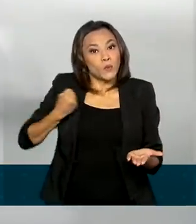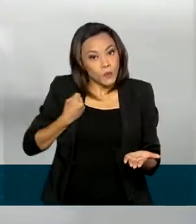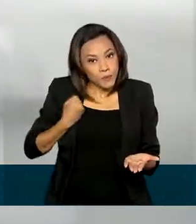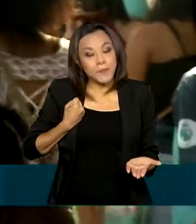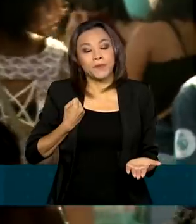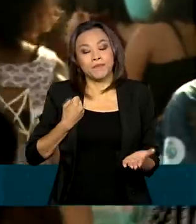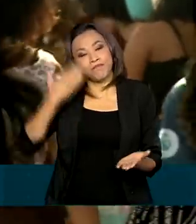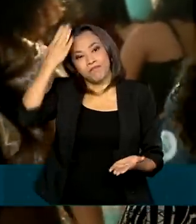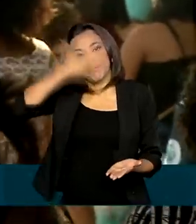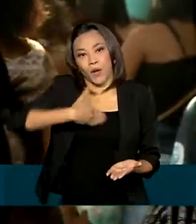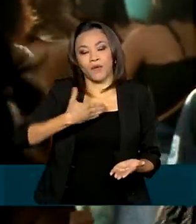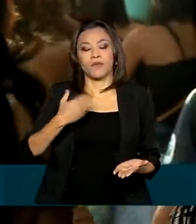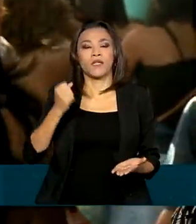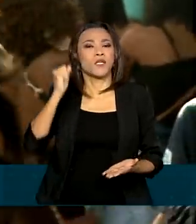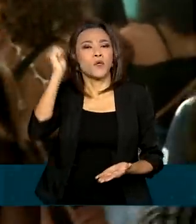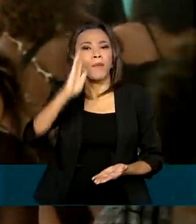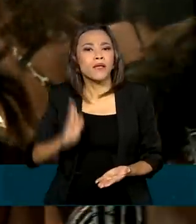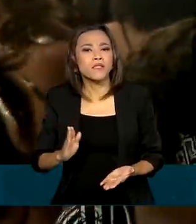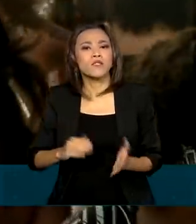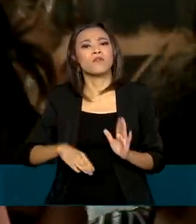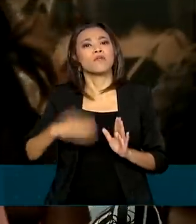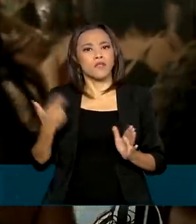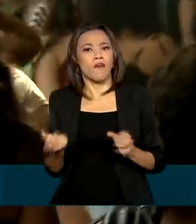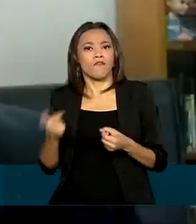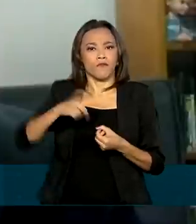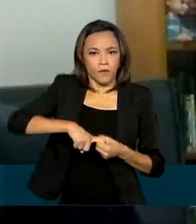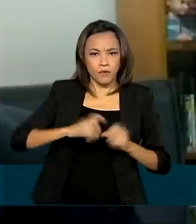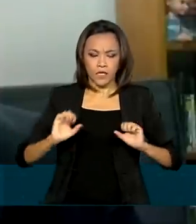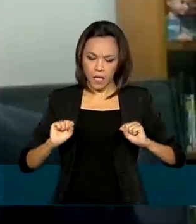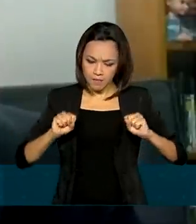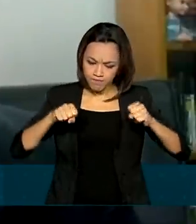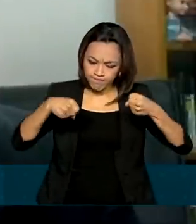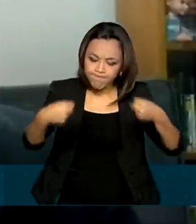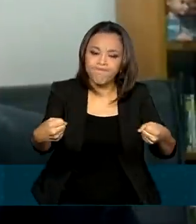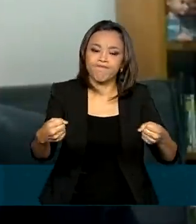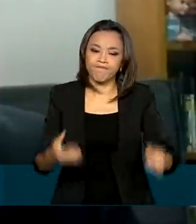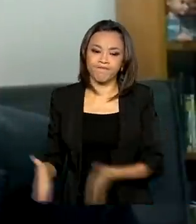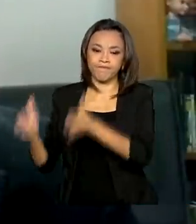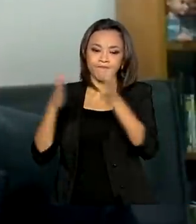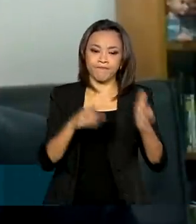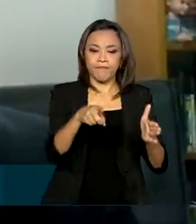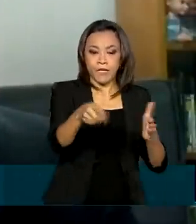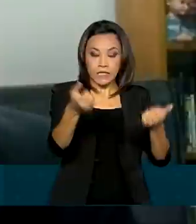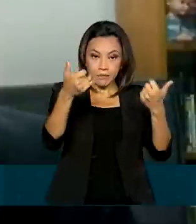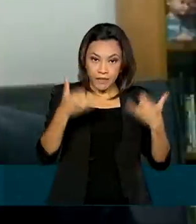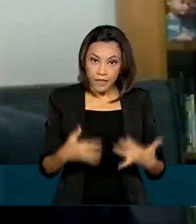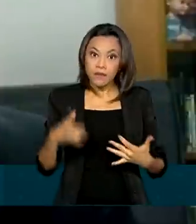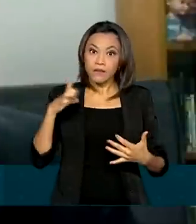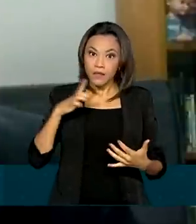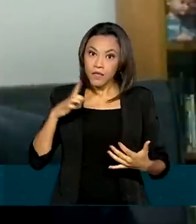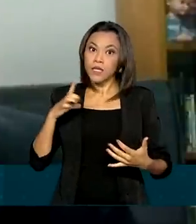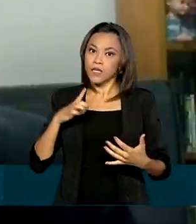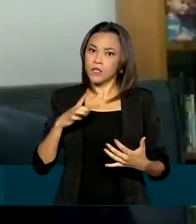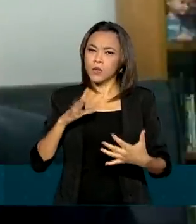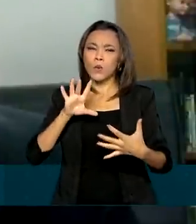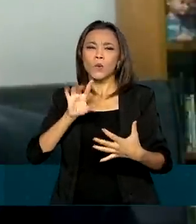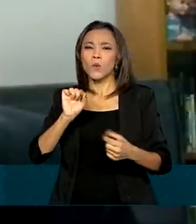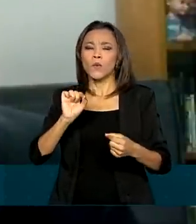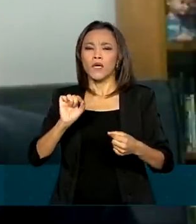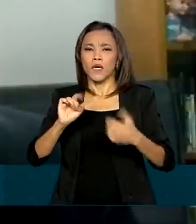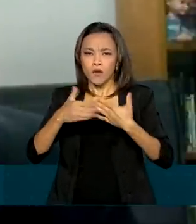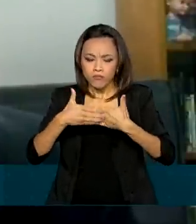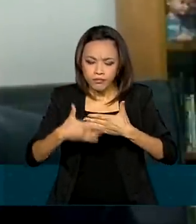oficialmente, o Brasil está saindo da recessão. Tem um cenário positivo para os próximos meses, uma vez que